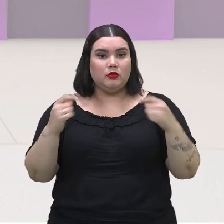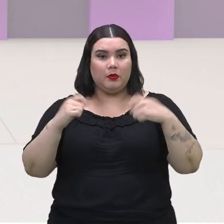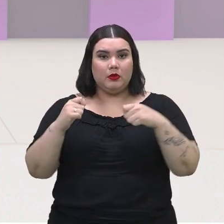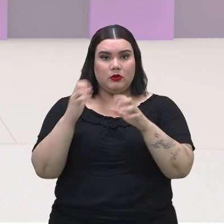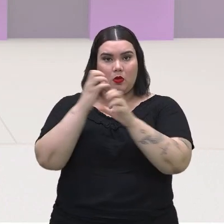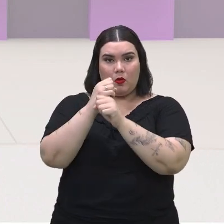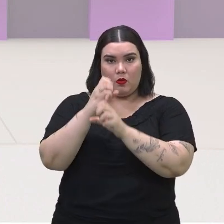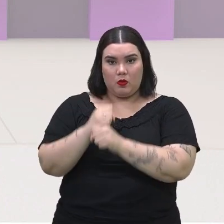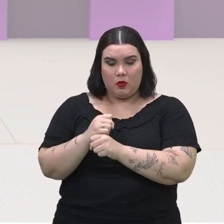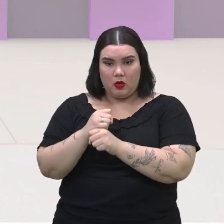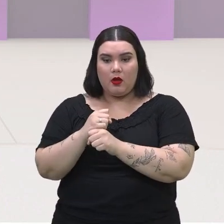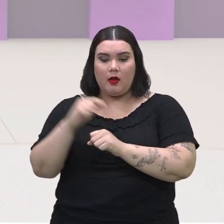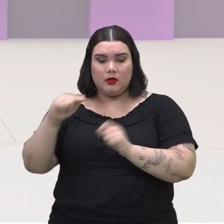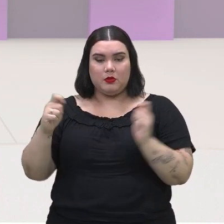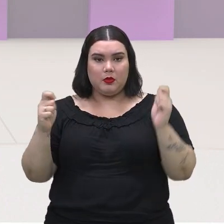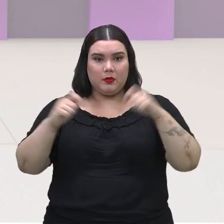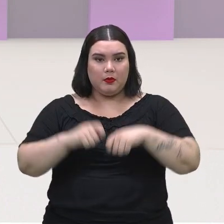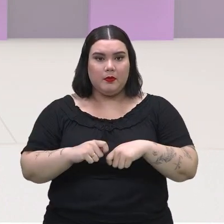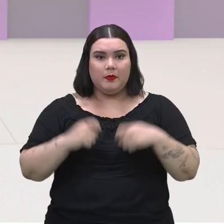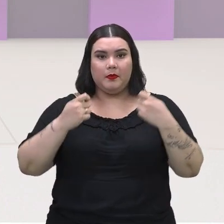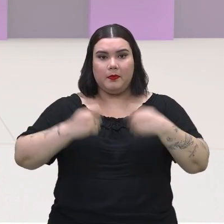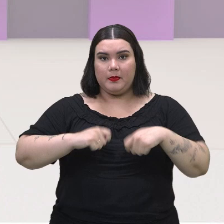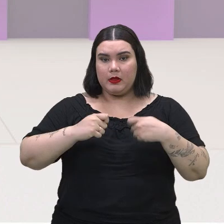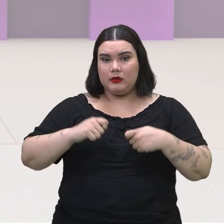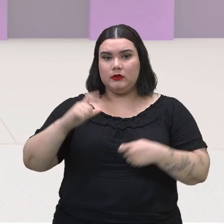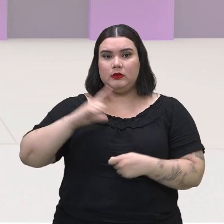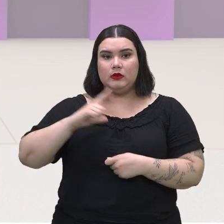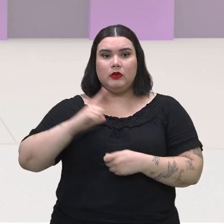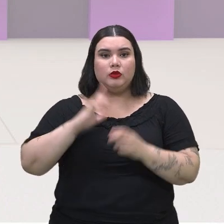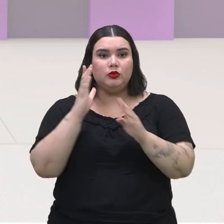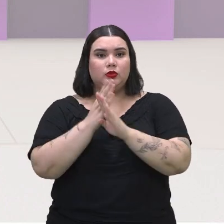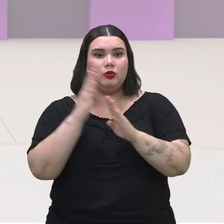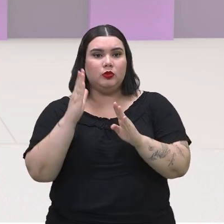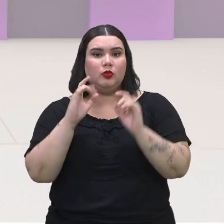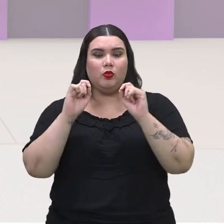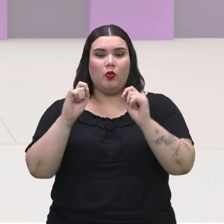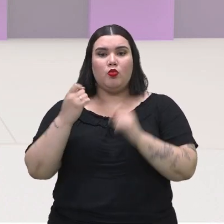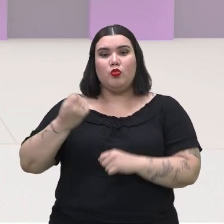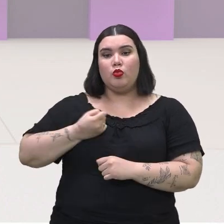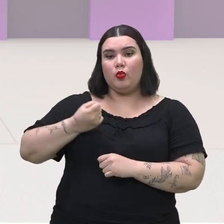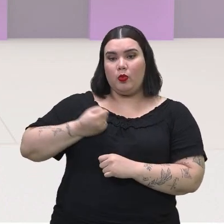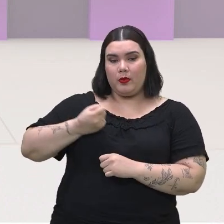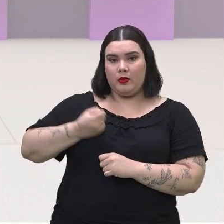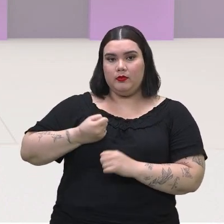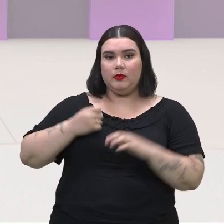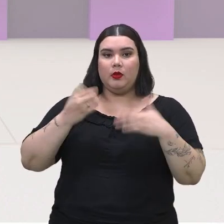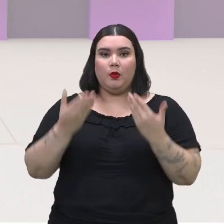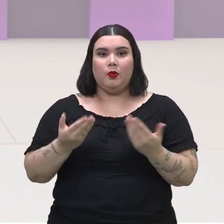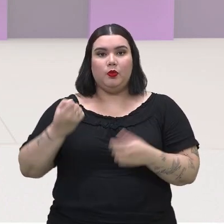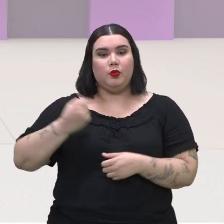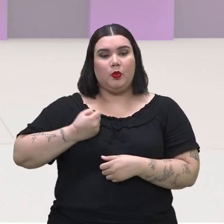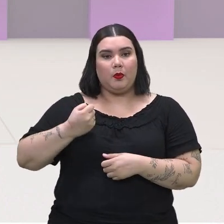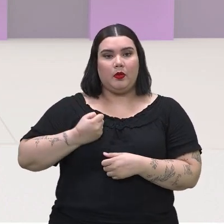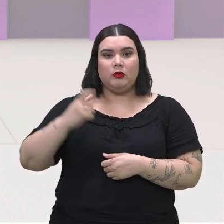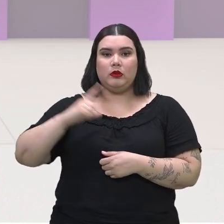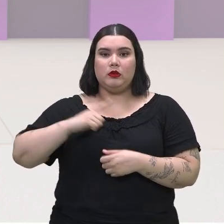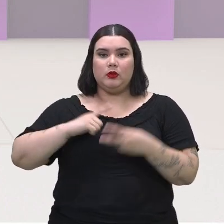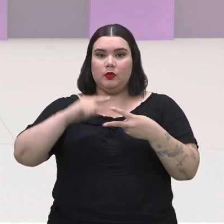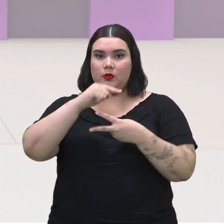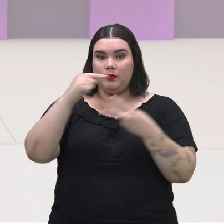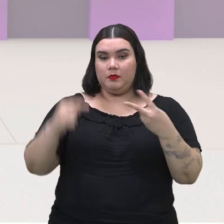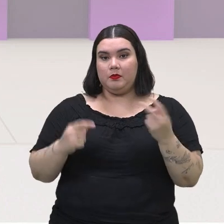probabilidade a gente tem que encontrar um valor numérico e esse valor numérico tem duas